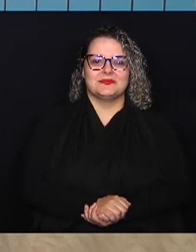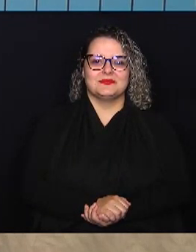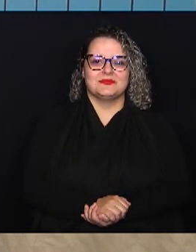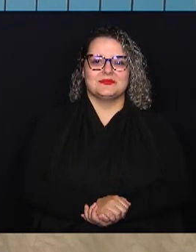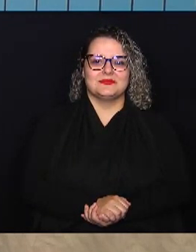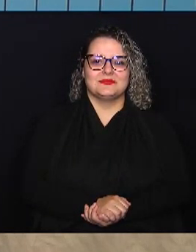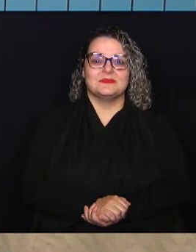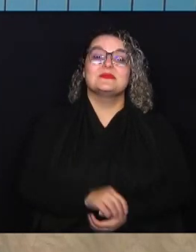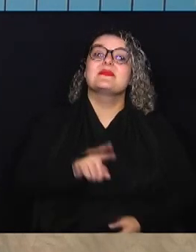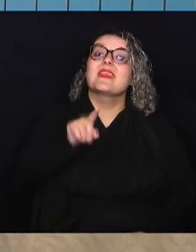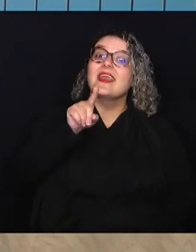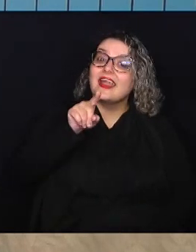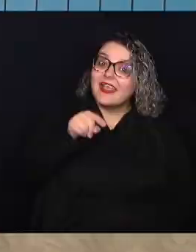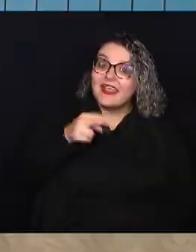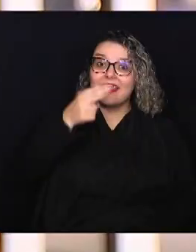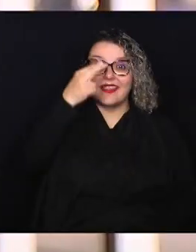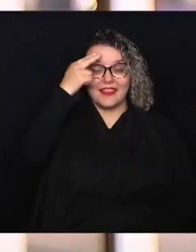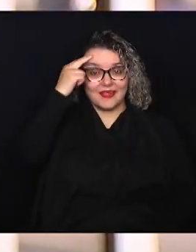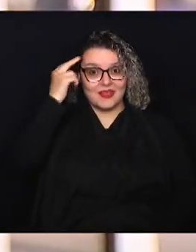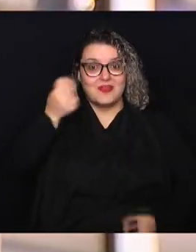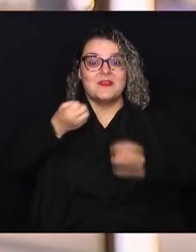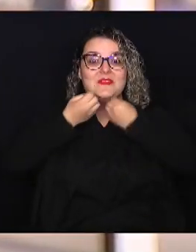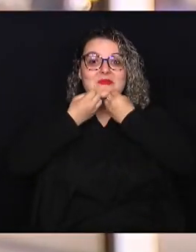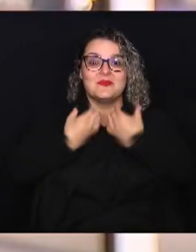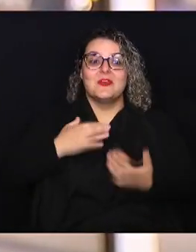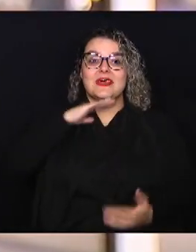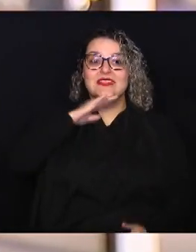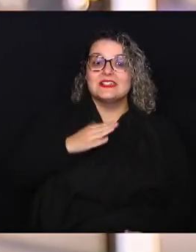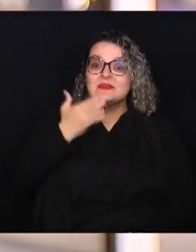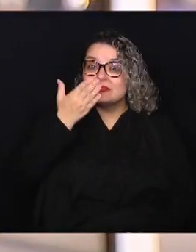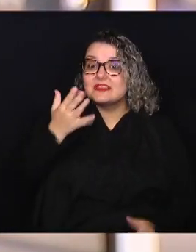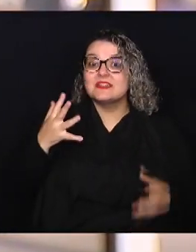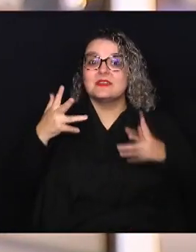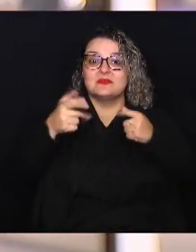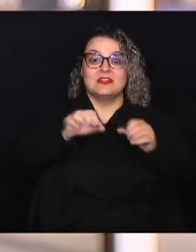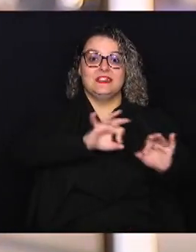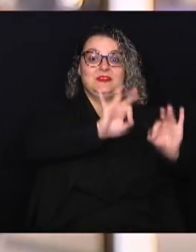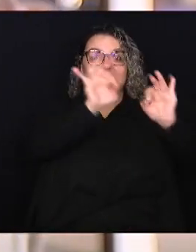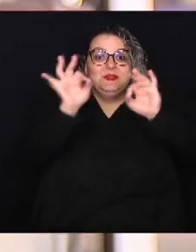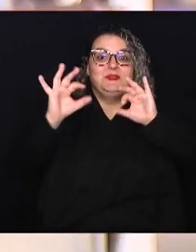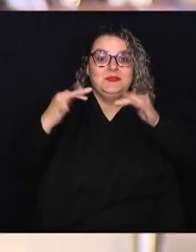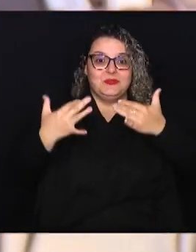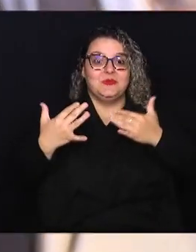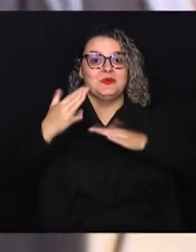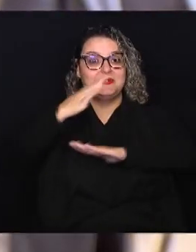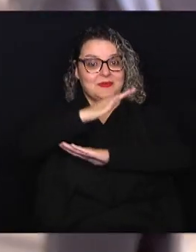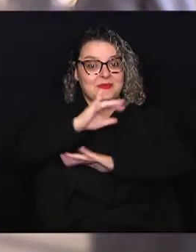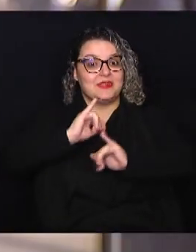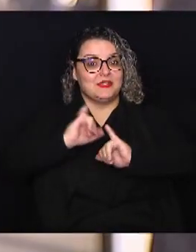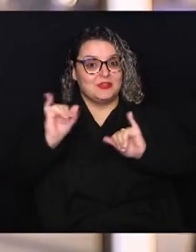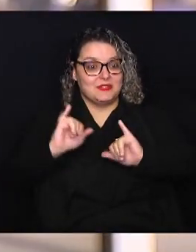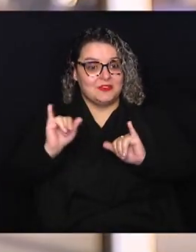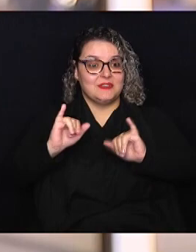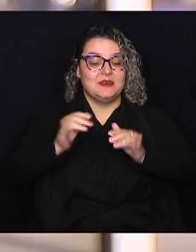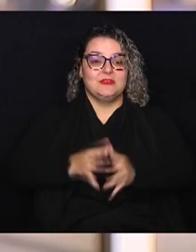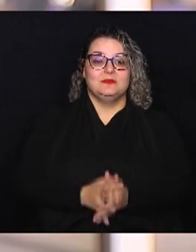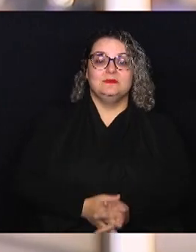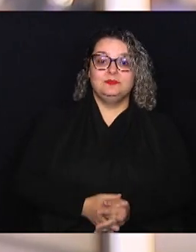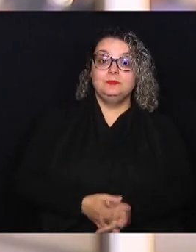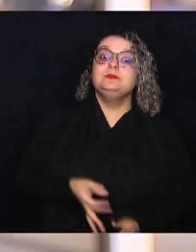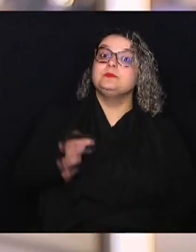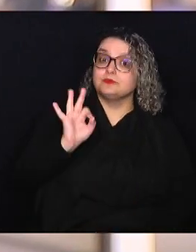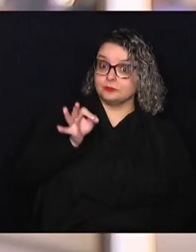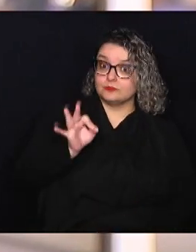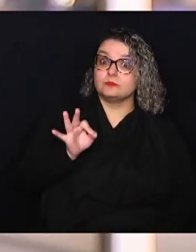É isso aí, Gabriel Castro. Boa tarde para você, boa tarde para todo mundo acompanhando o Câmara Notícias. Exatamente,